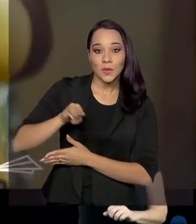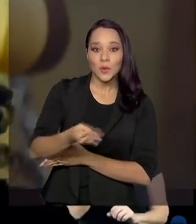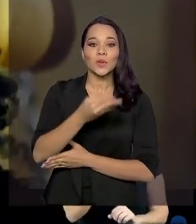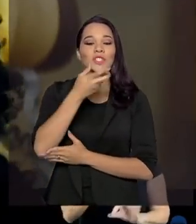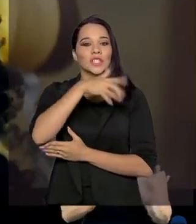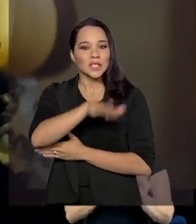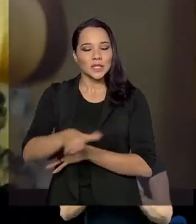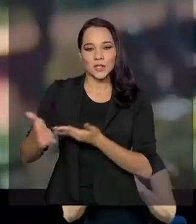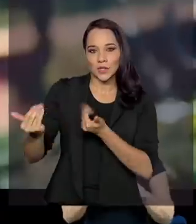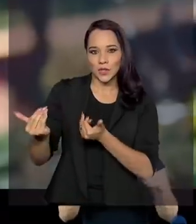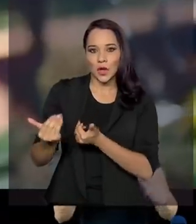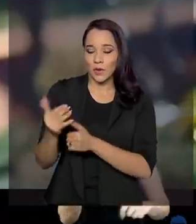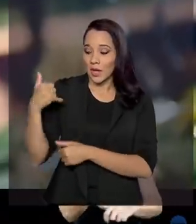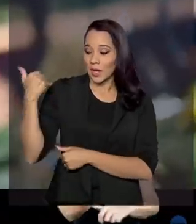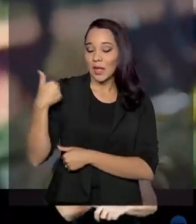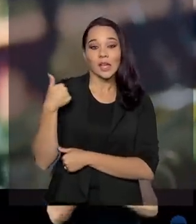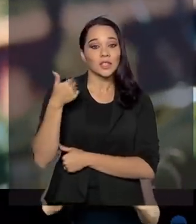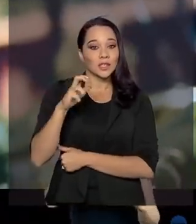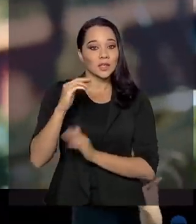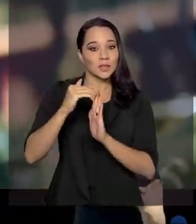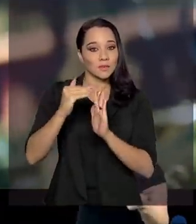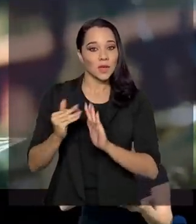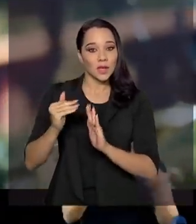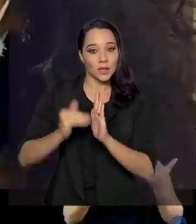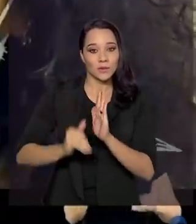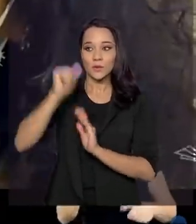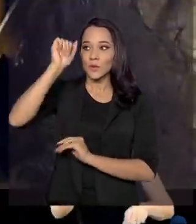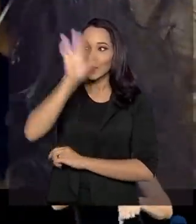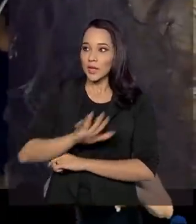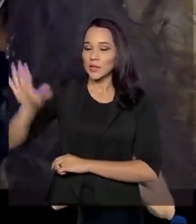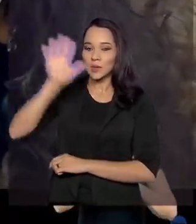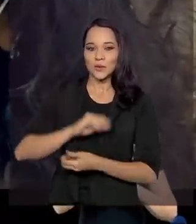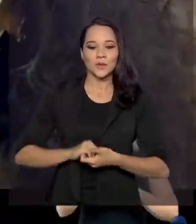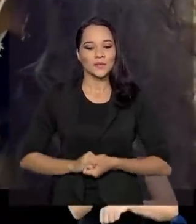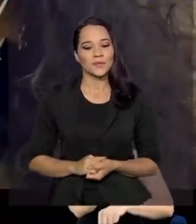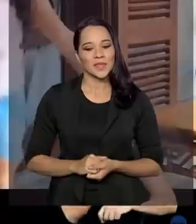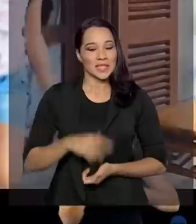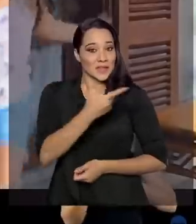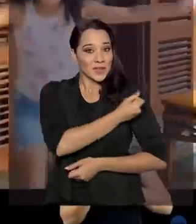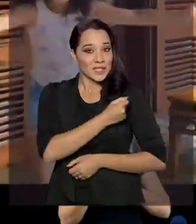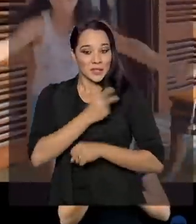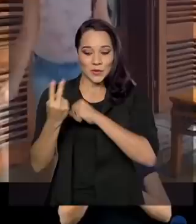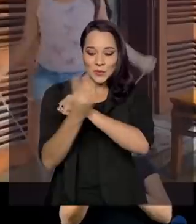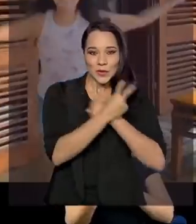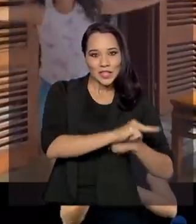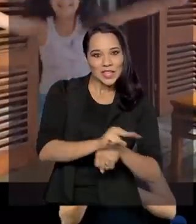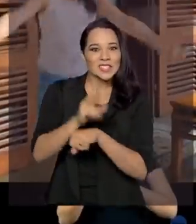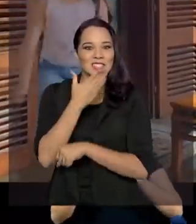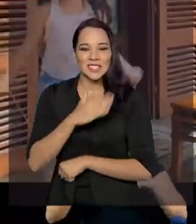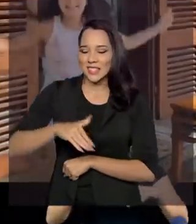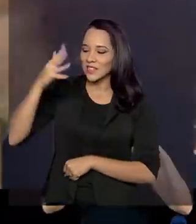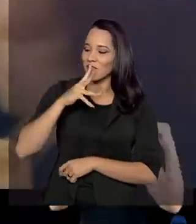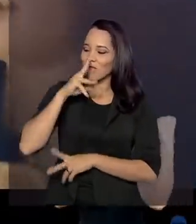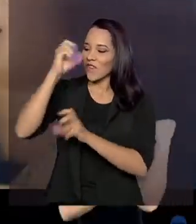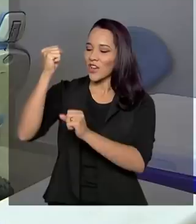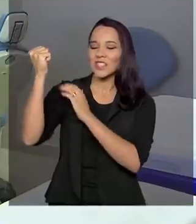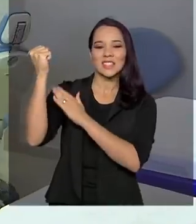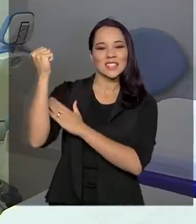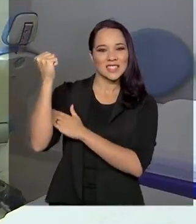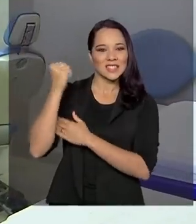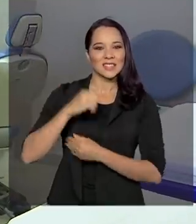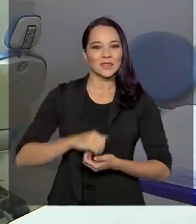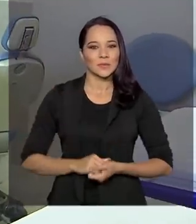adolescentes com menos de 15 anos em todo o país. São vacinas que nos protegem e nos fazem crescer fortes e saudáveis.